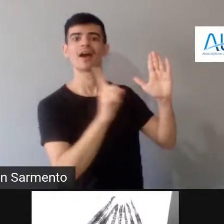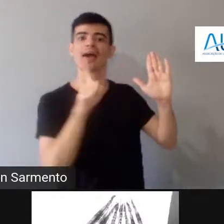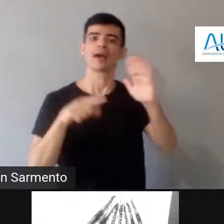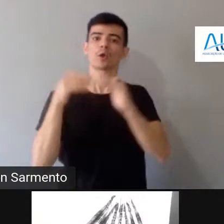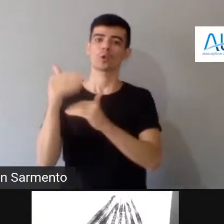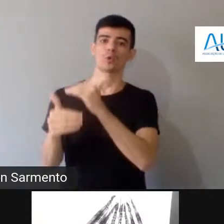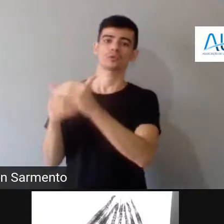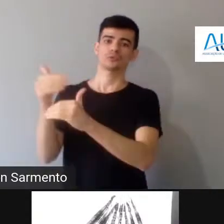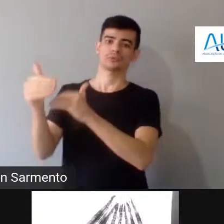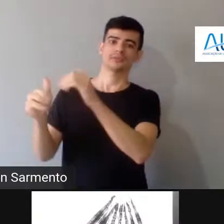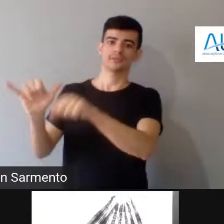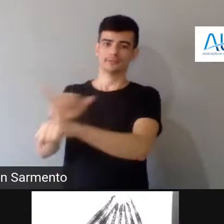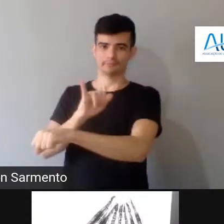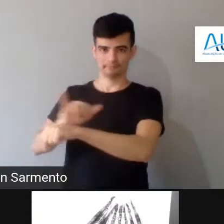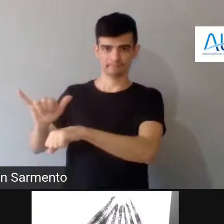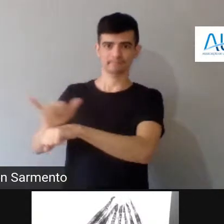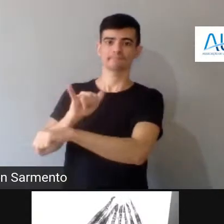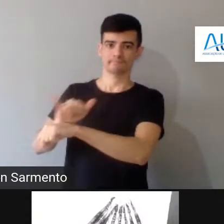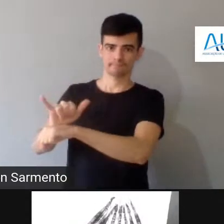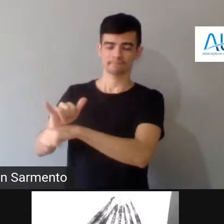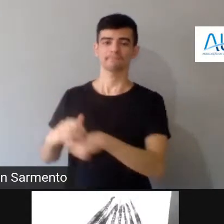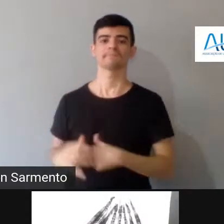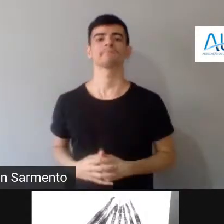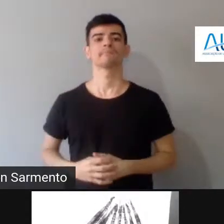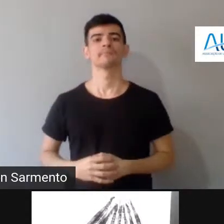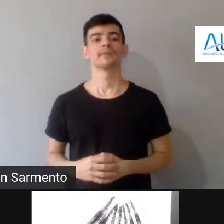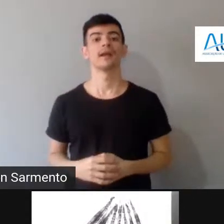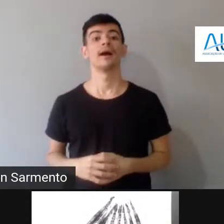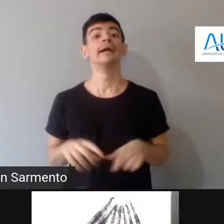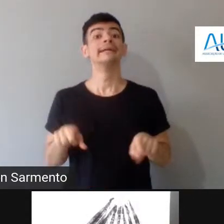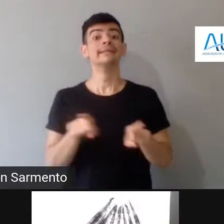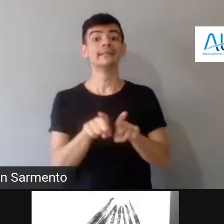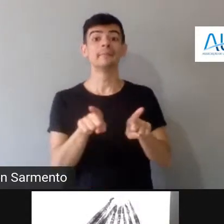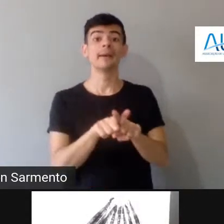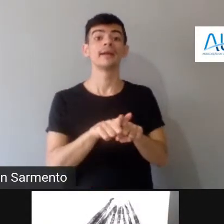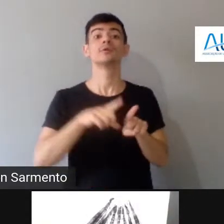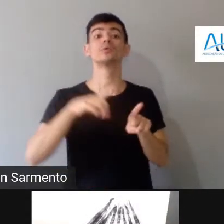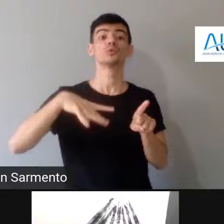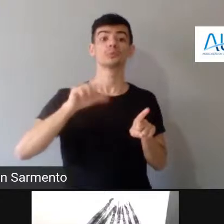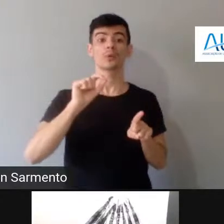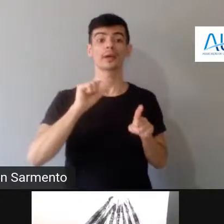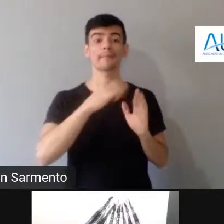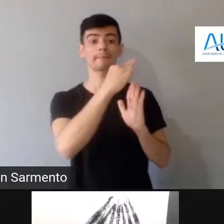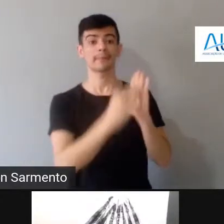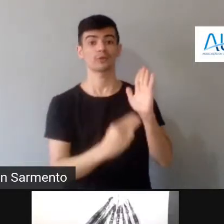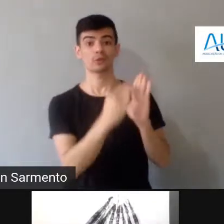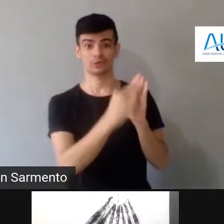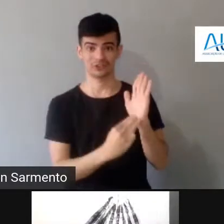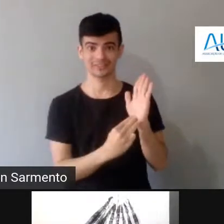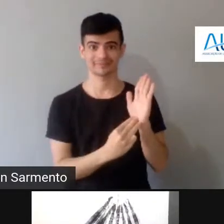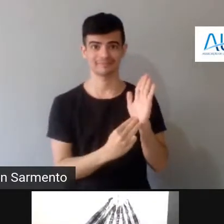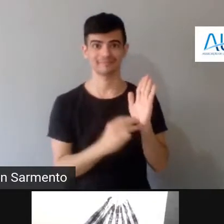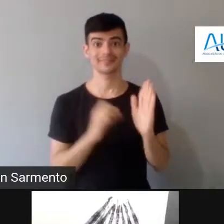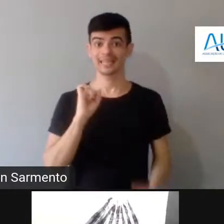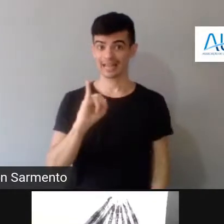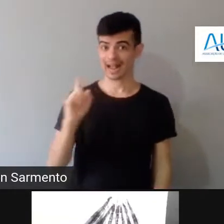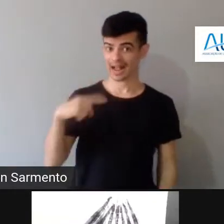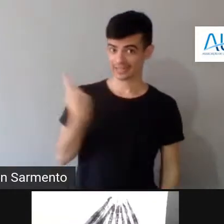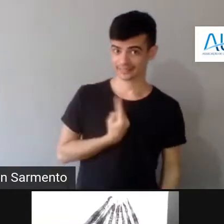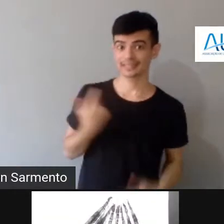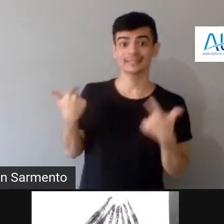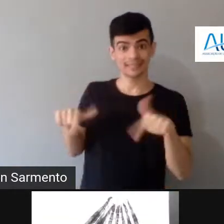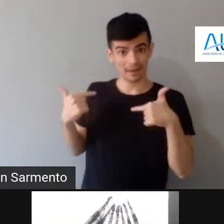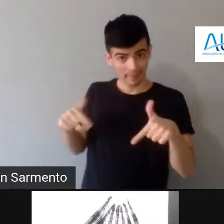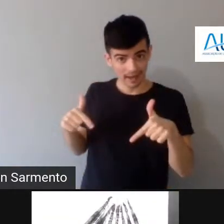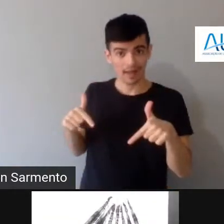precisamos, no trabalho com povos indígenas, pensar metodologias que nos permitam fazer esse trabalho em construção, porque tem